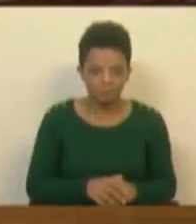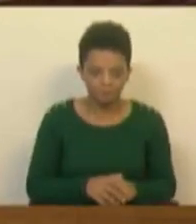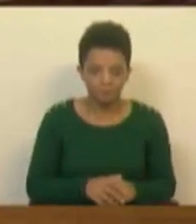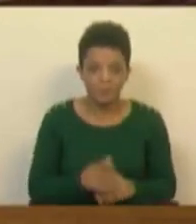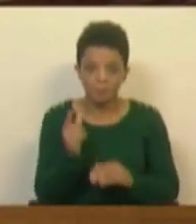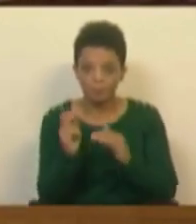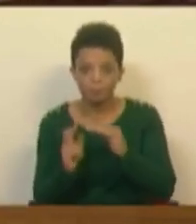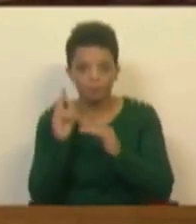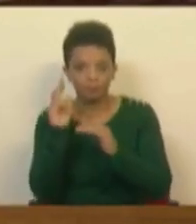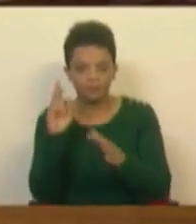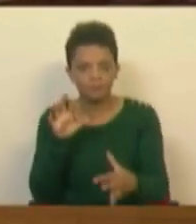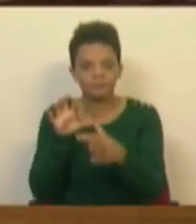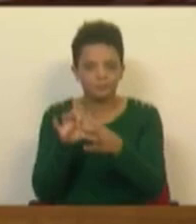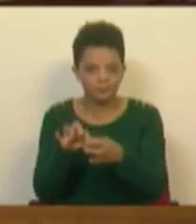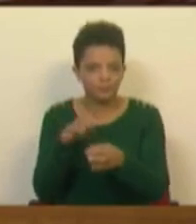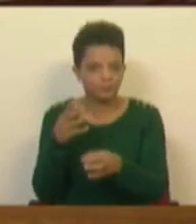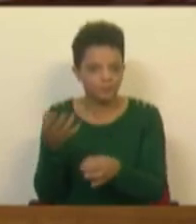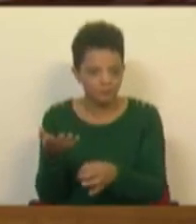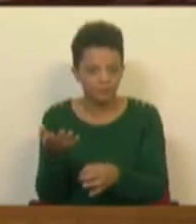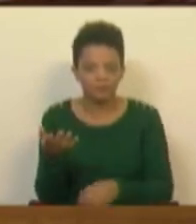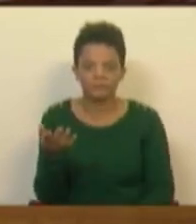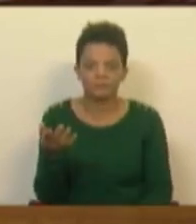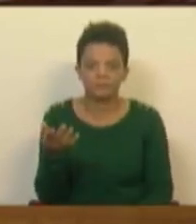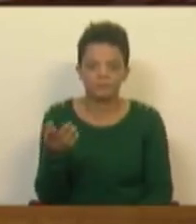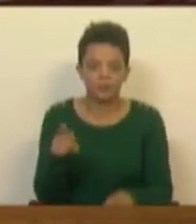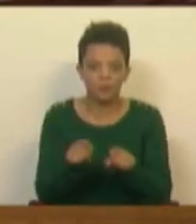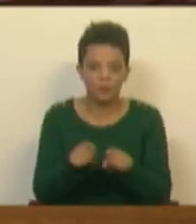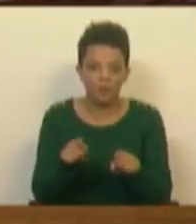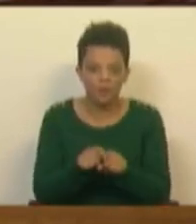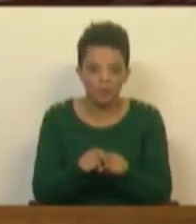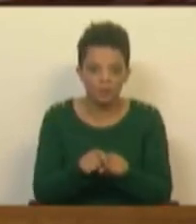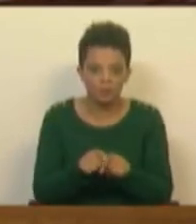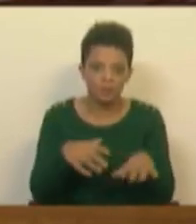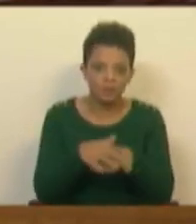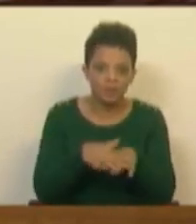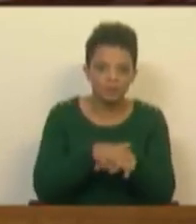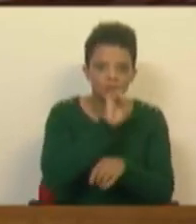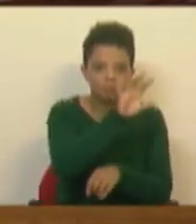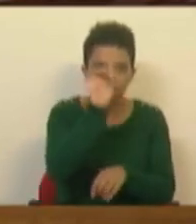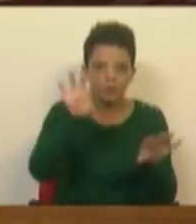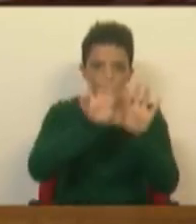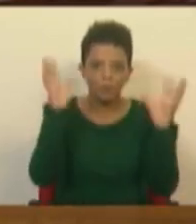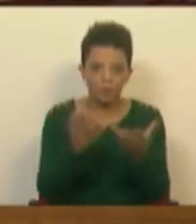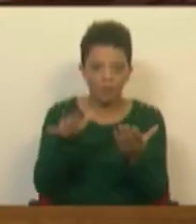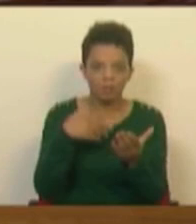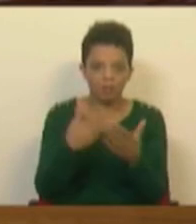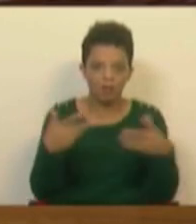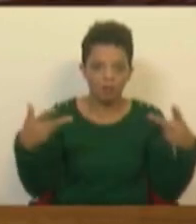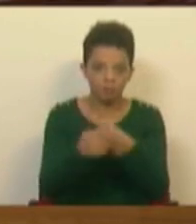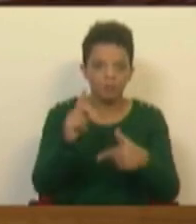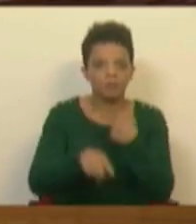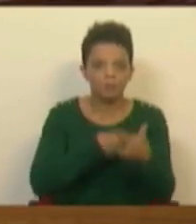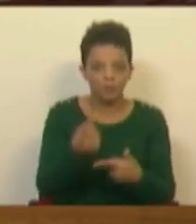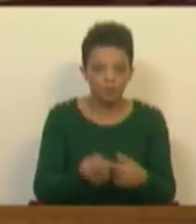inflação que tinha a ver com as disrupções nas cadeias de distribuição globais na fase pós